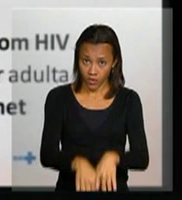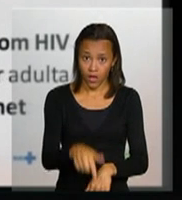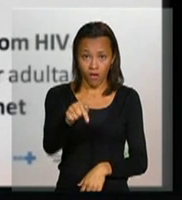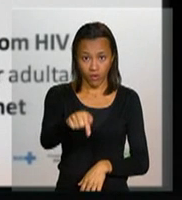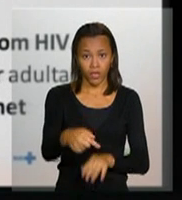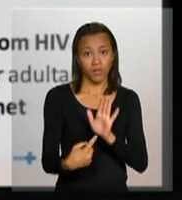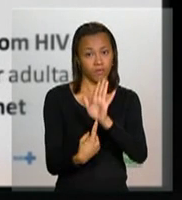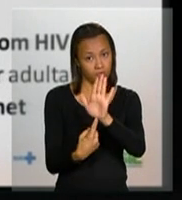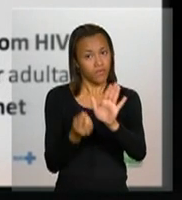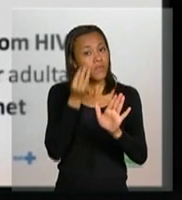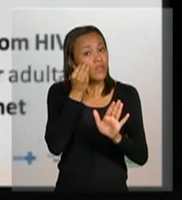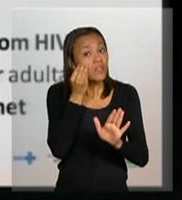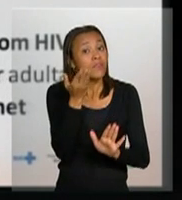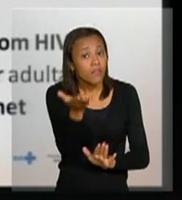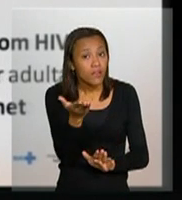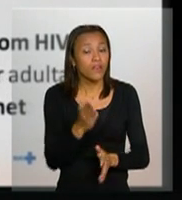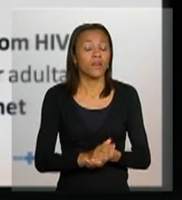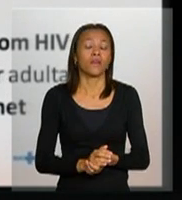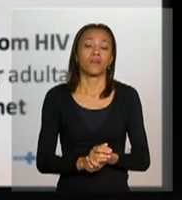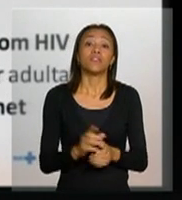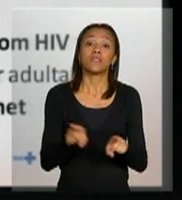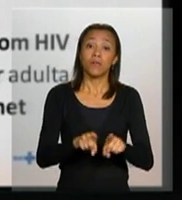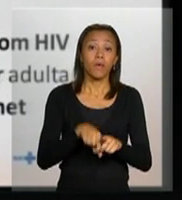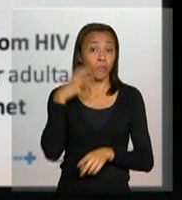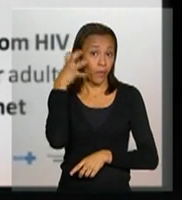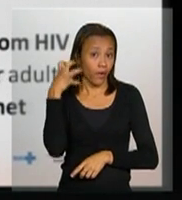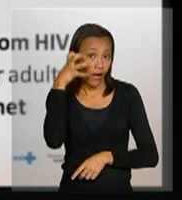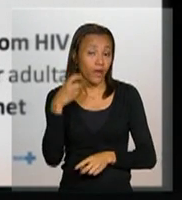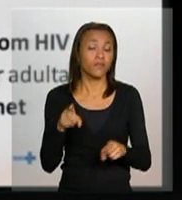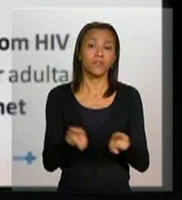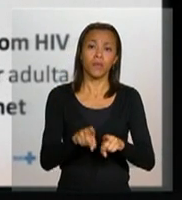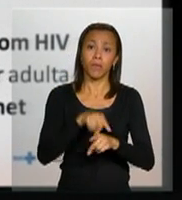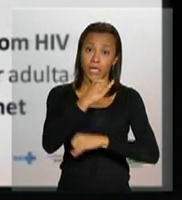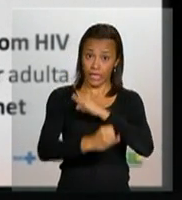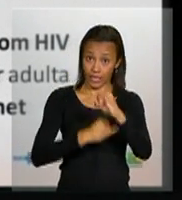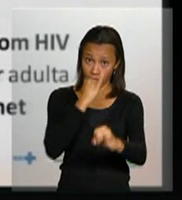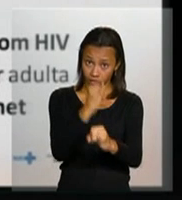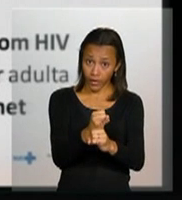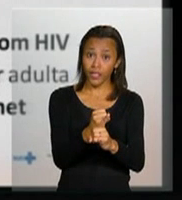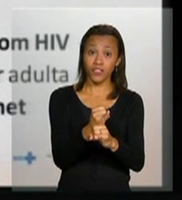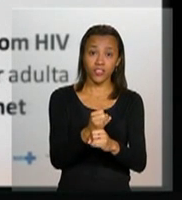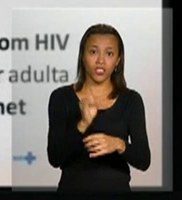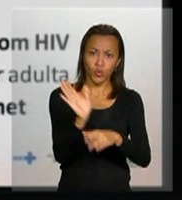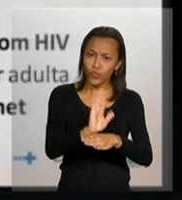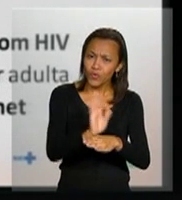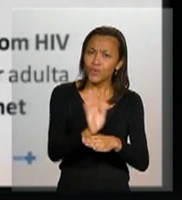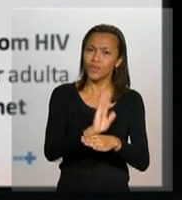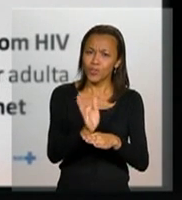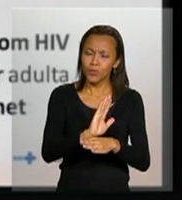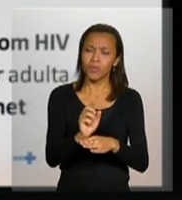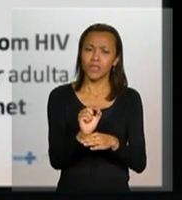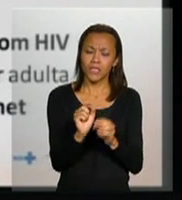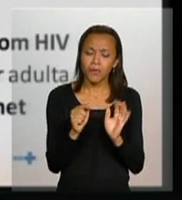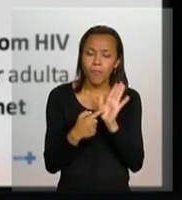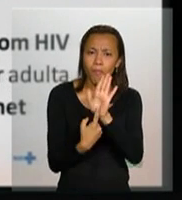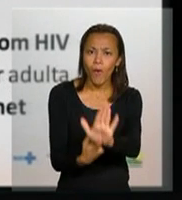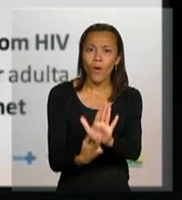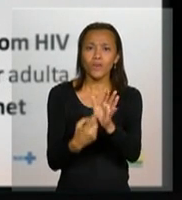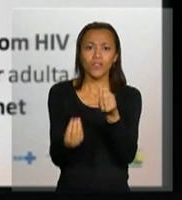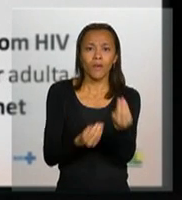apresentação para o rádio material gráfico, internet, um filme específico para a internet com ações de ativação e